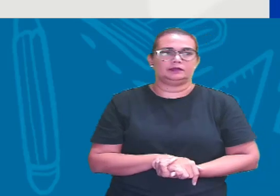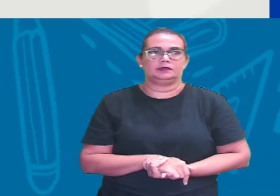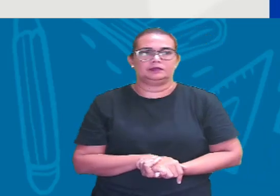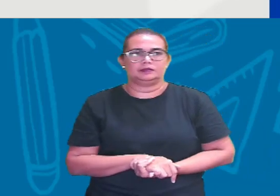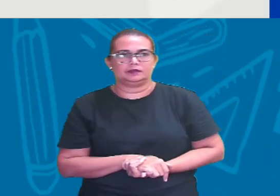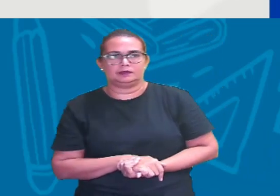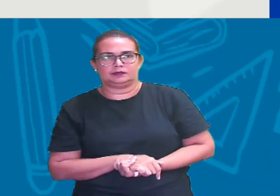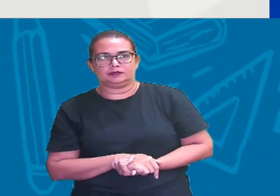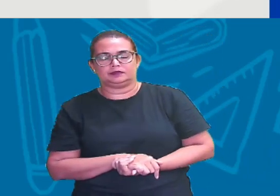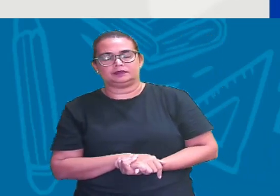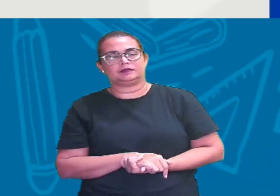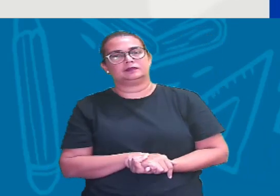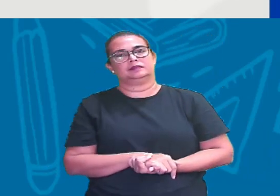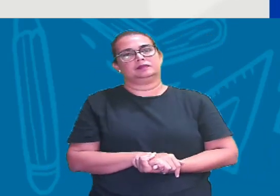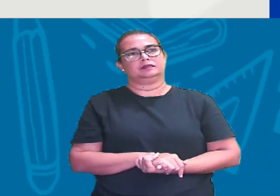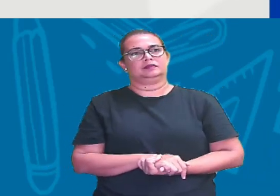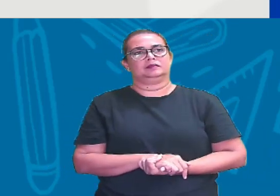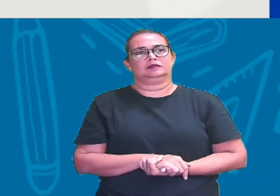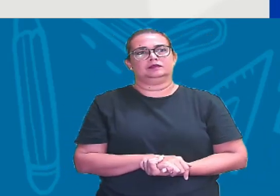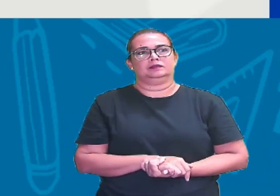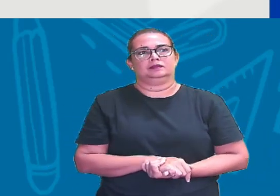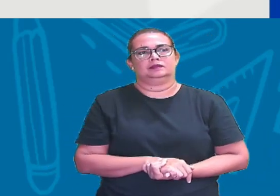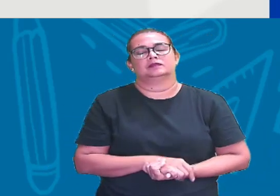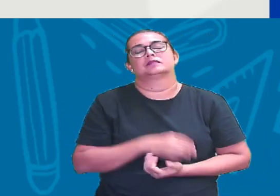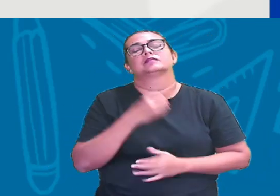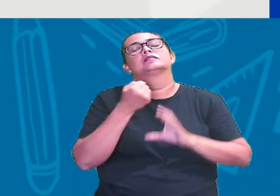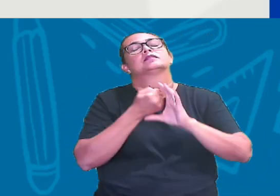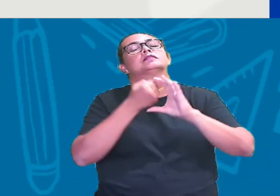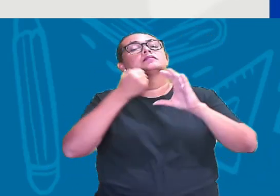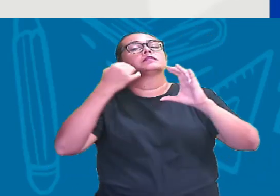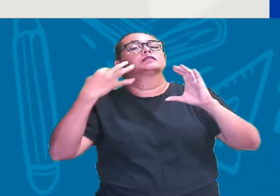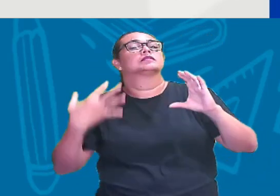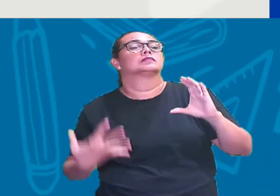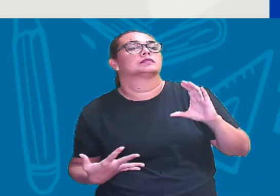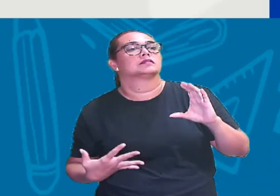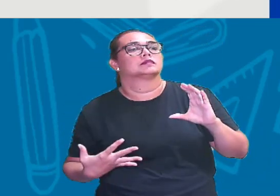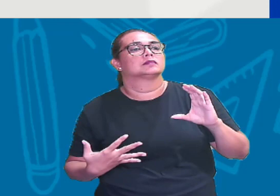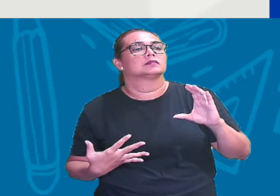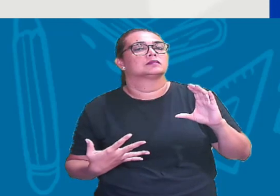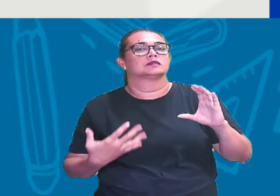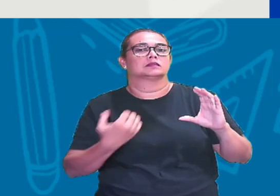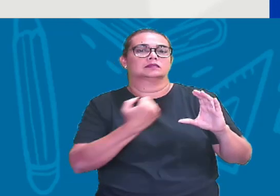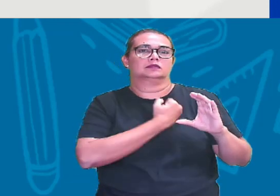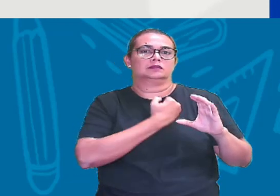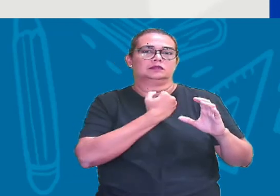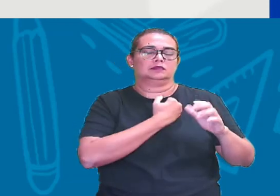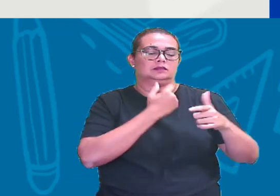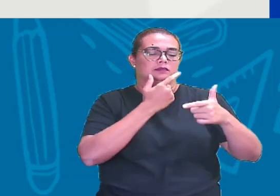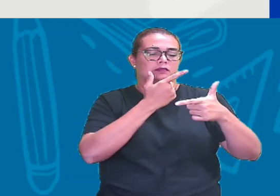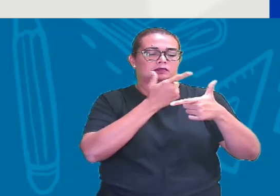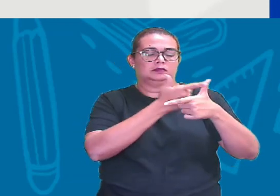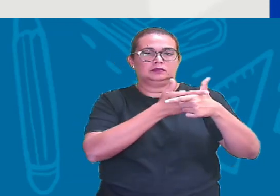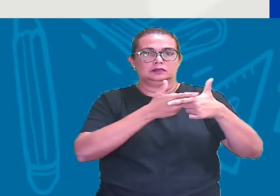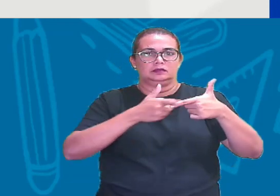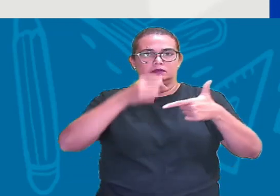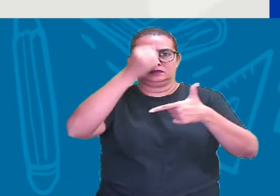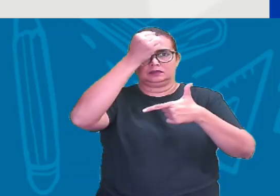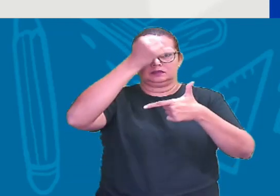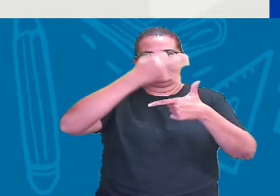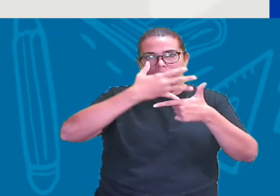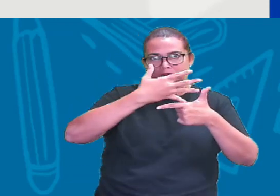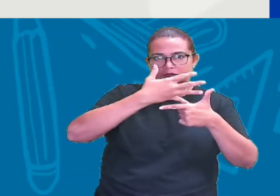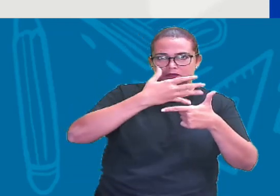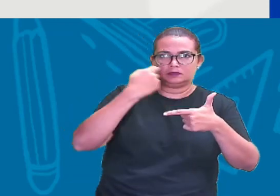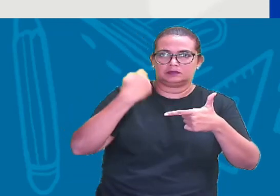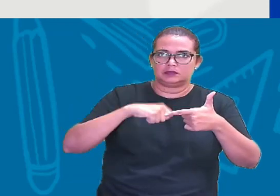E aí? Características De todos os números Racionais Ele tem que ser o que? Tem que